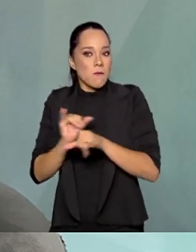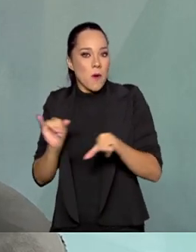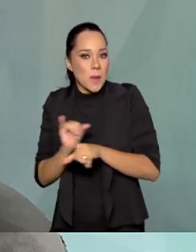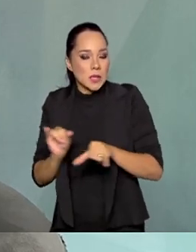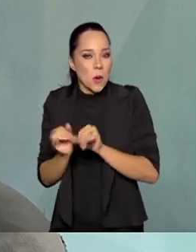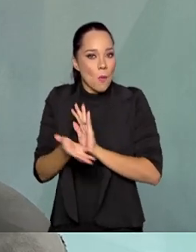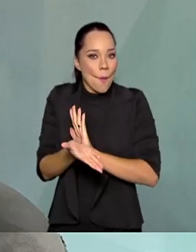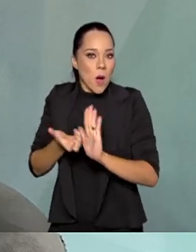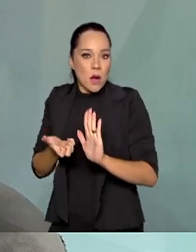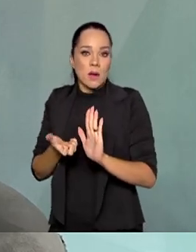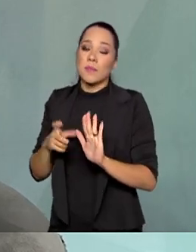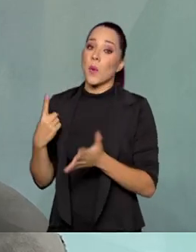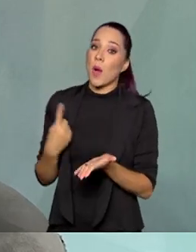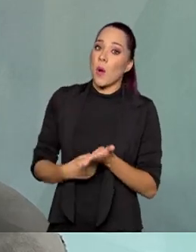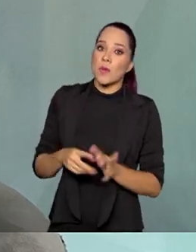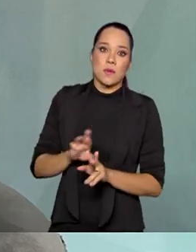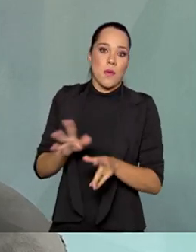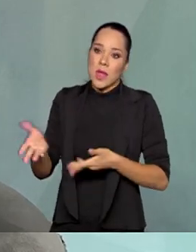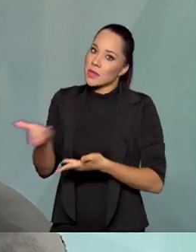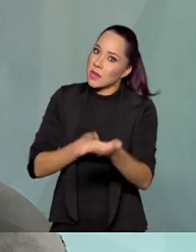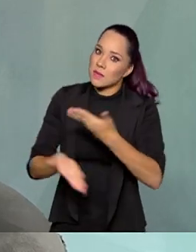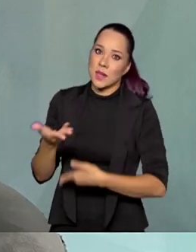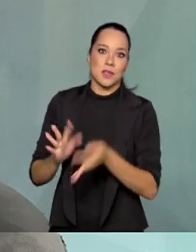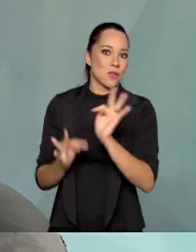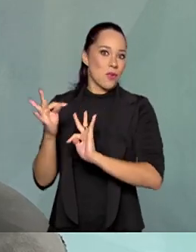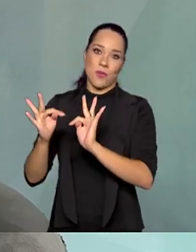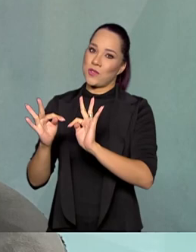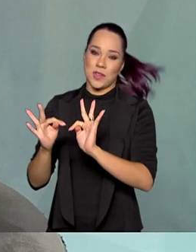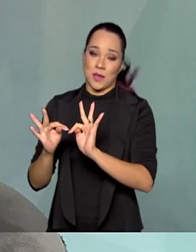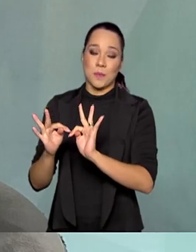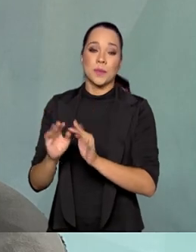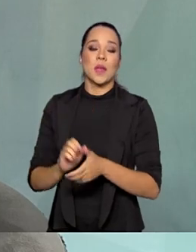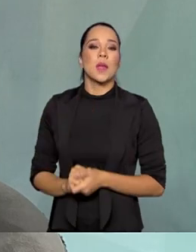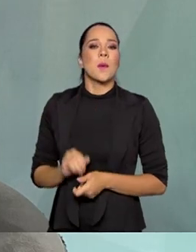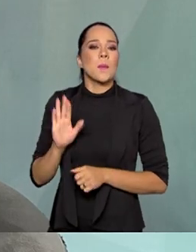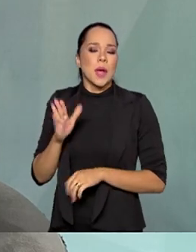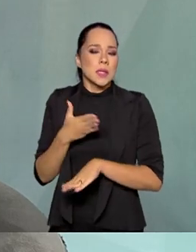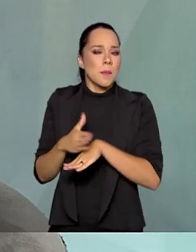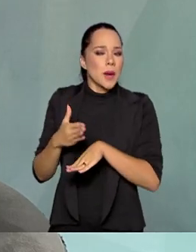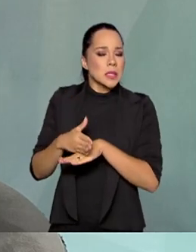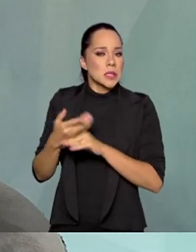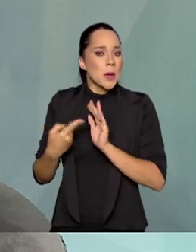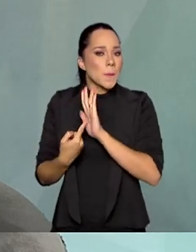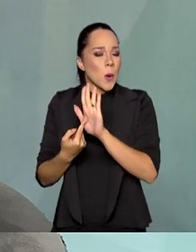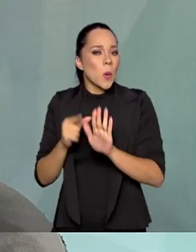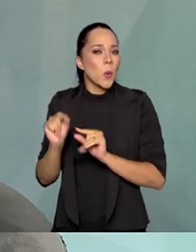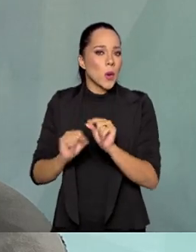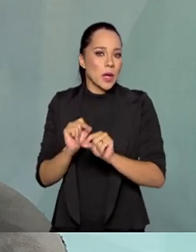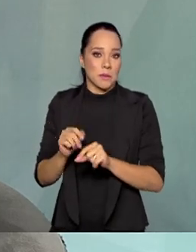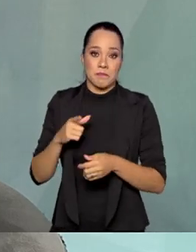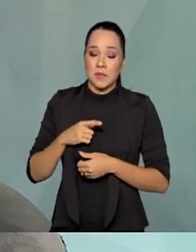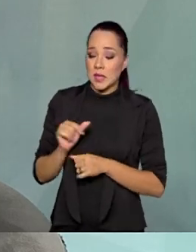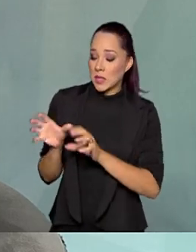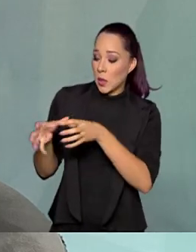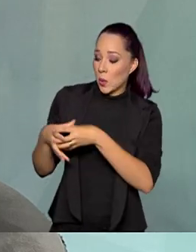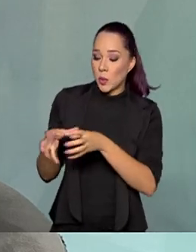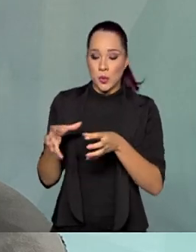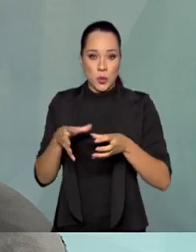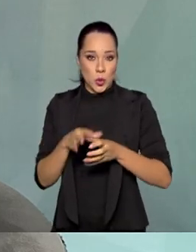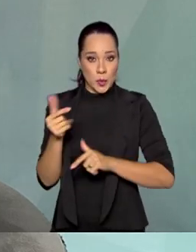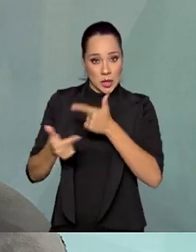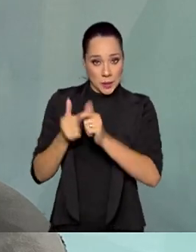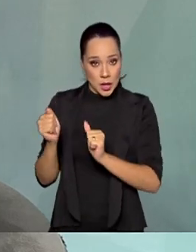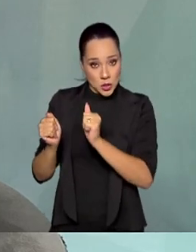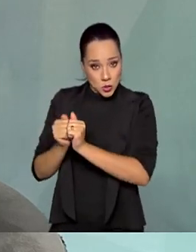Então, o acordo em si, ele não fala em transferência de tecnologia. Mas o que a prática demonstra é o seguinte, quando você coloca times para trabalhar em